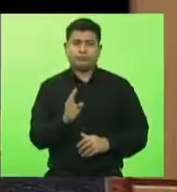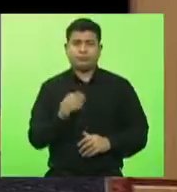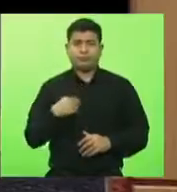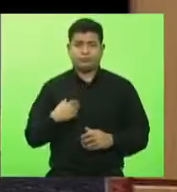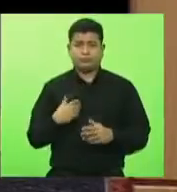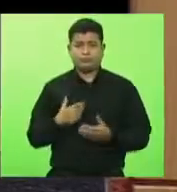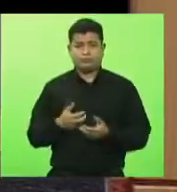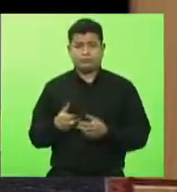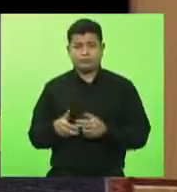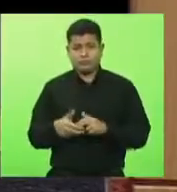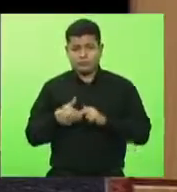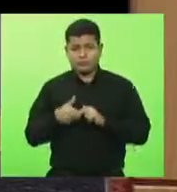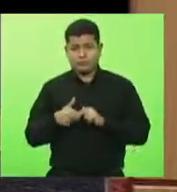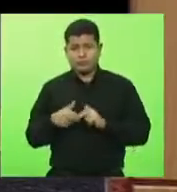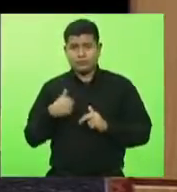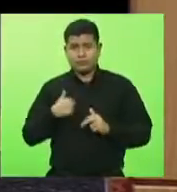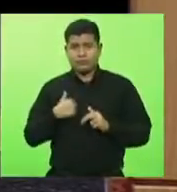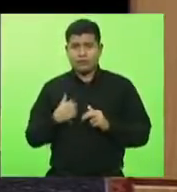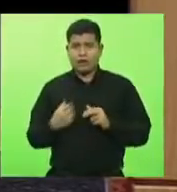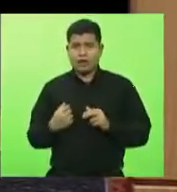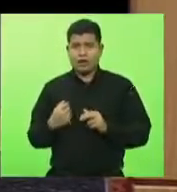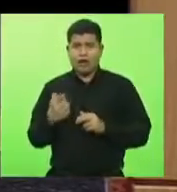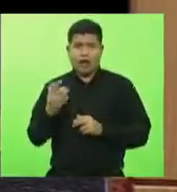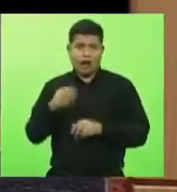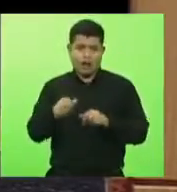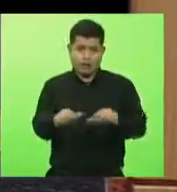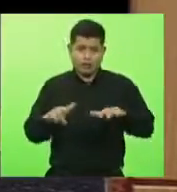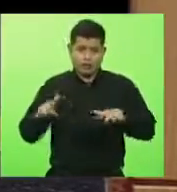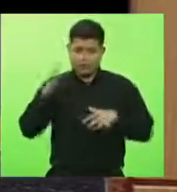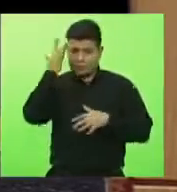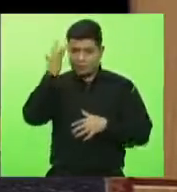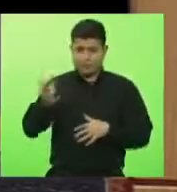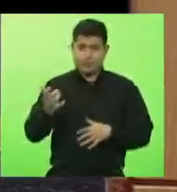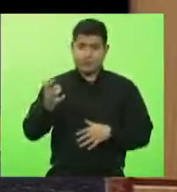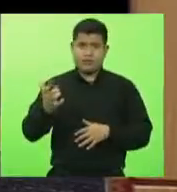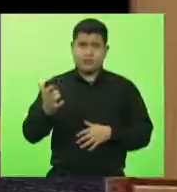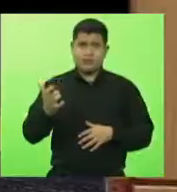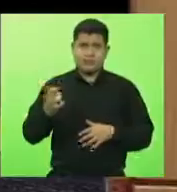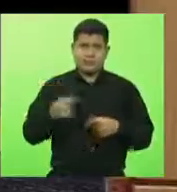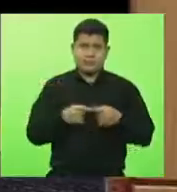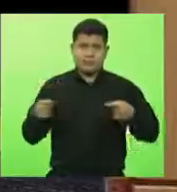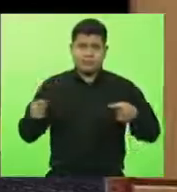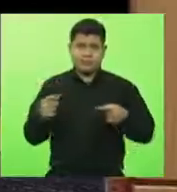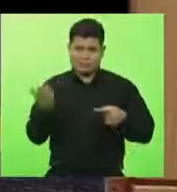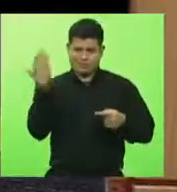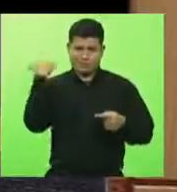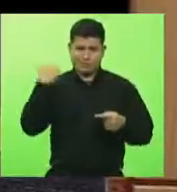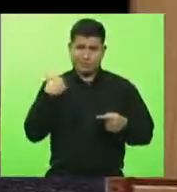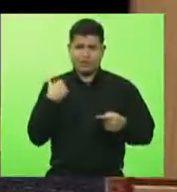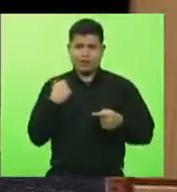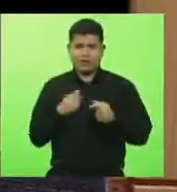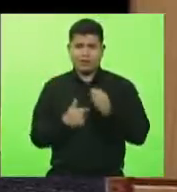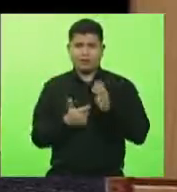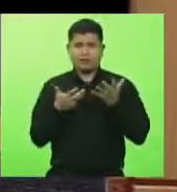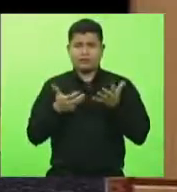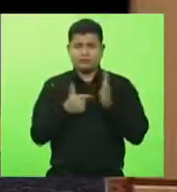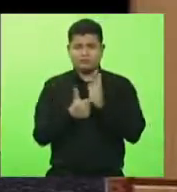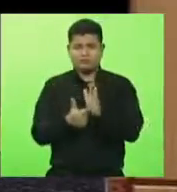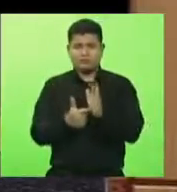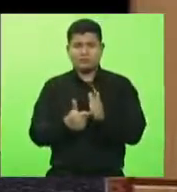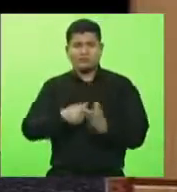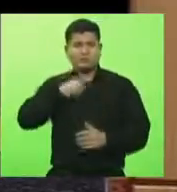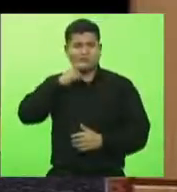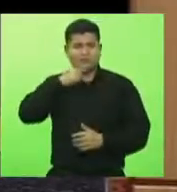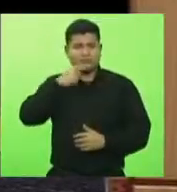assessoria, mas eu vou fazer para a sessão de amanhã, já que tinha vindo semana passada e como é muito material que a assessoria